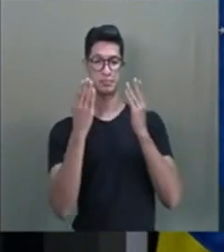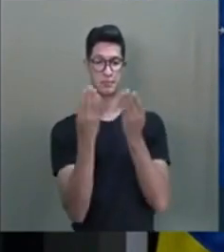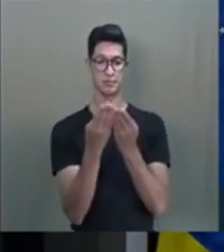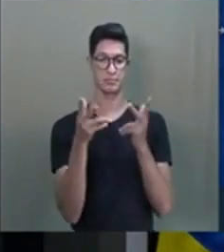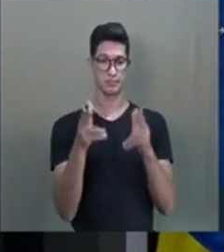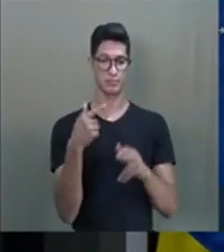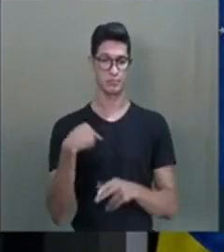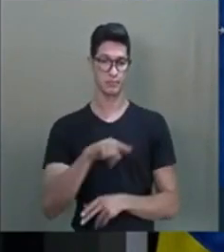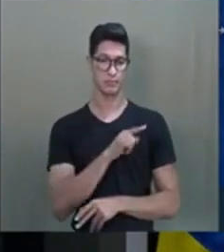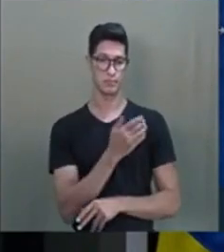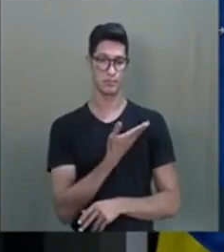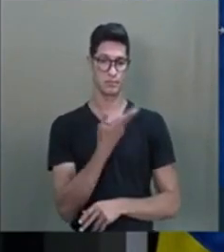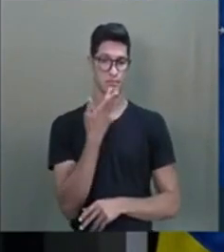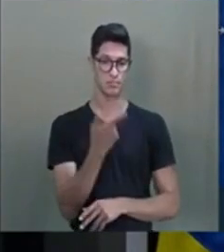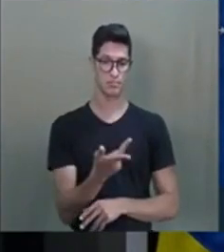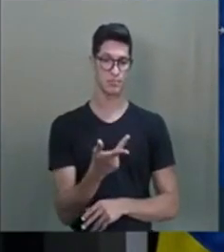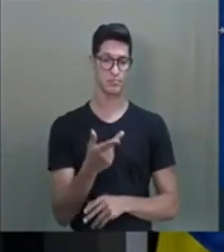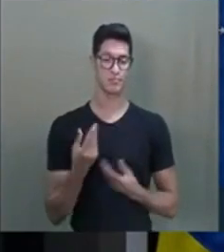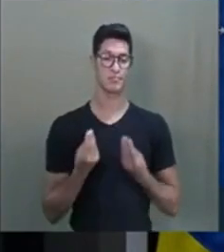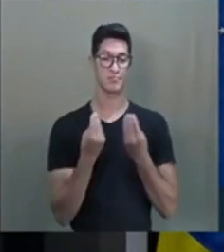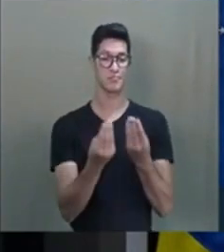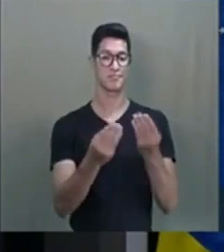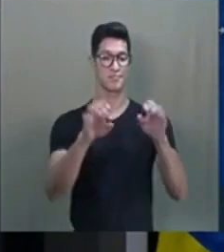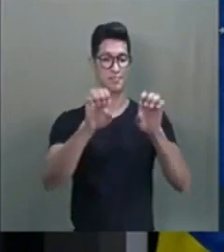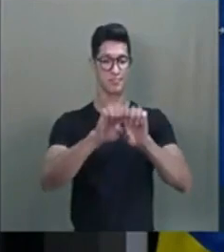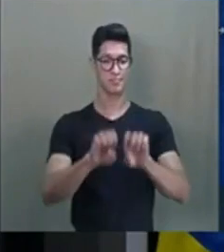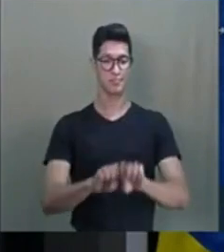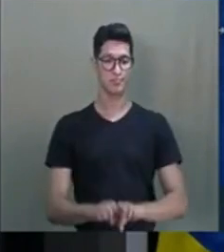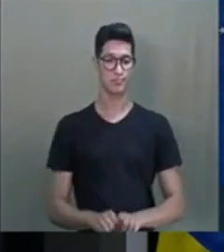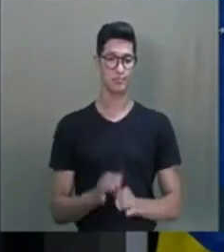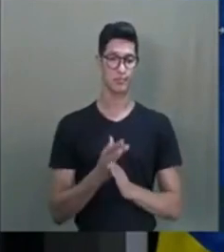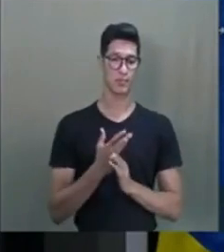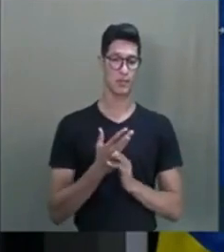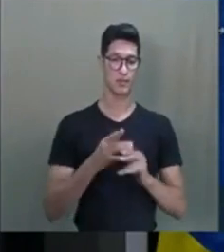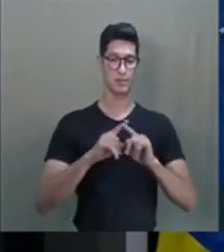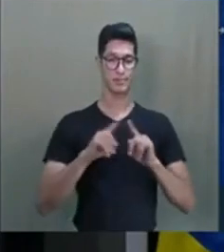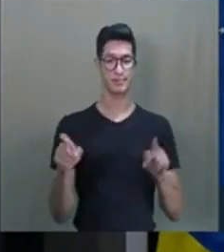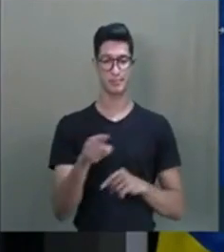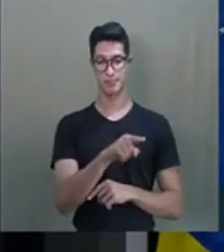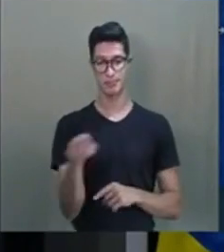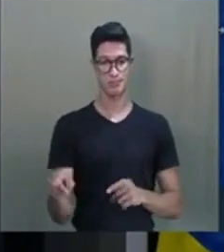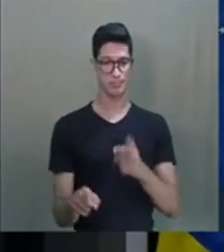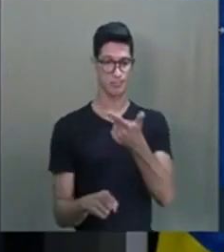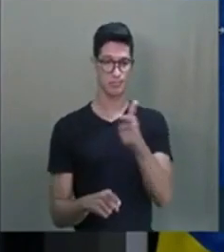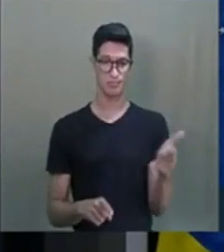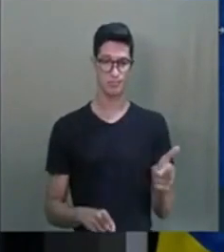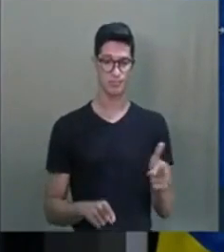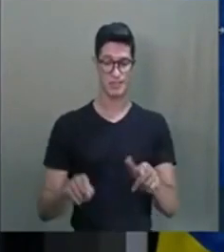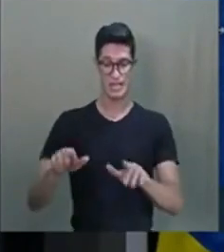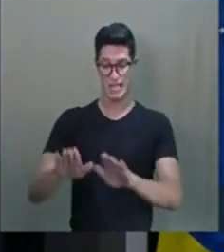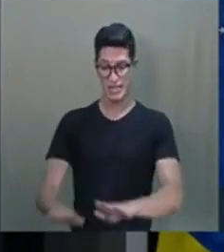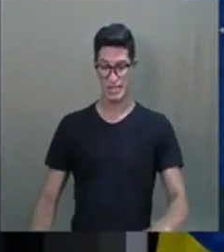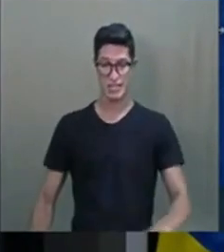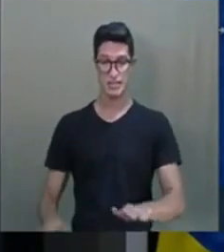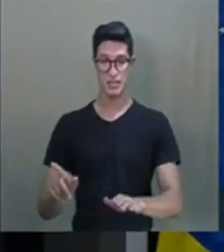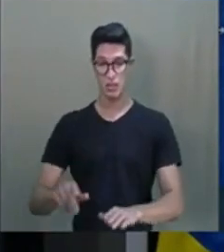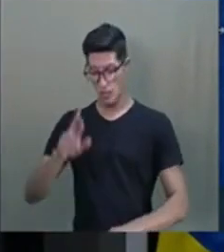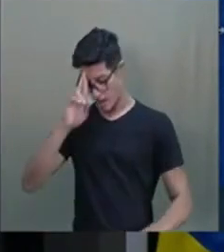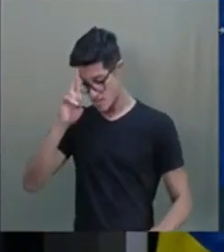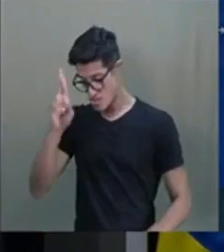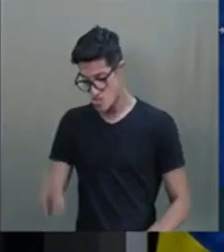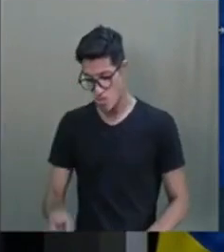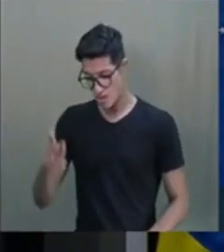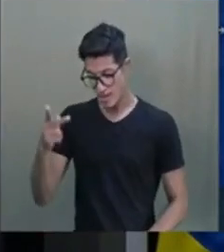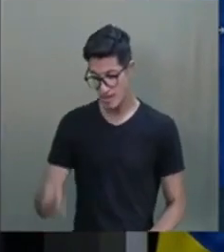a nossa colega falou, para dar estrutura. Mas ela não possui aquela criança, ela não é dona